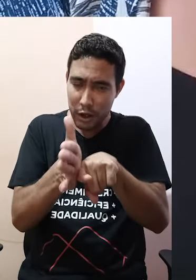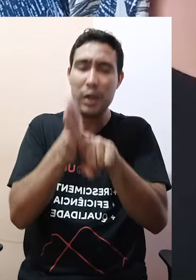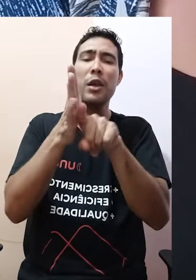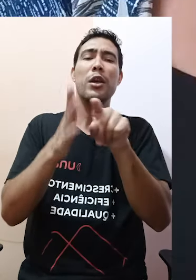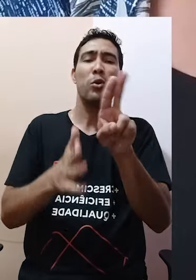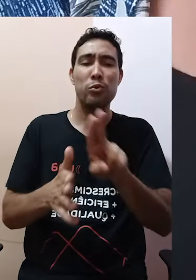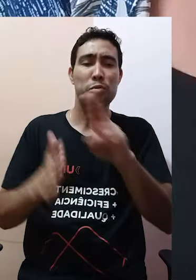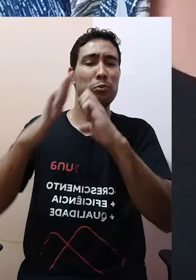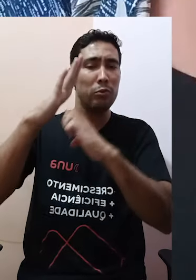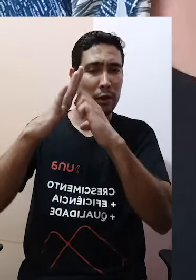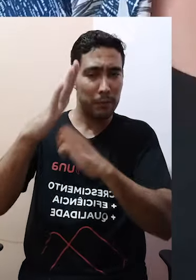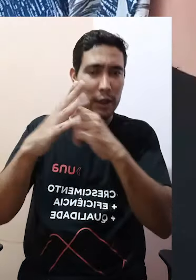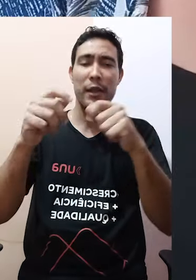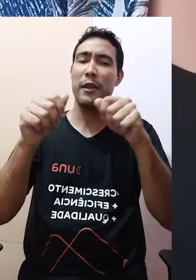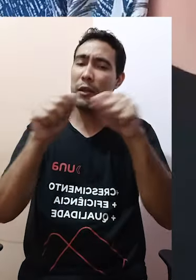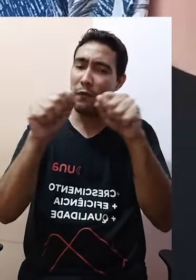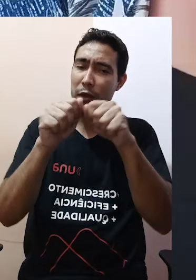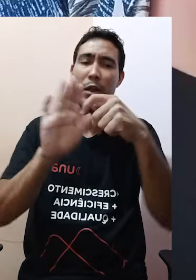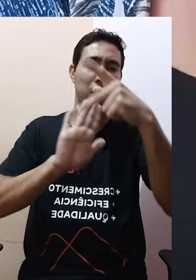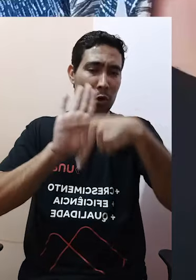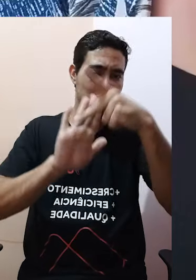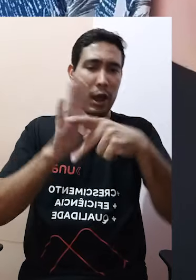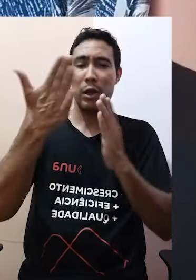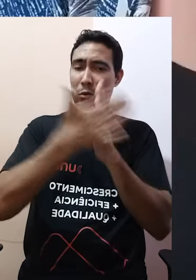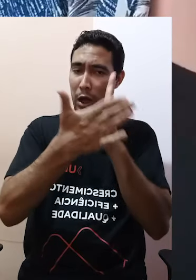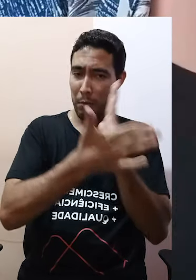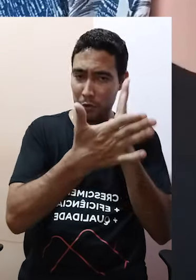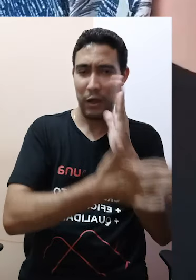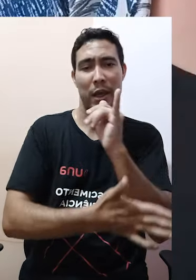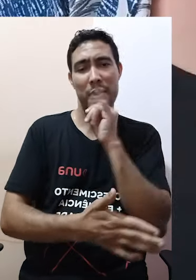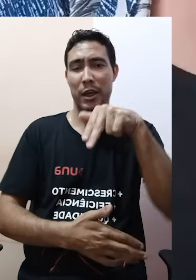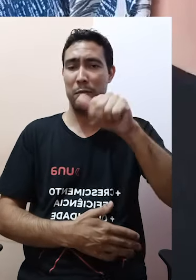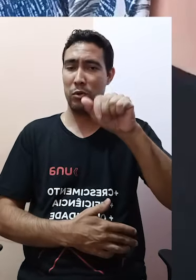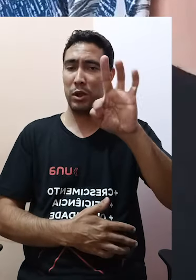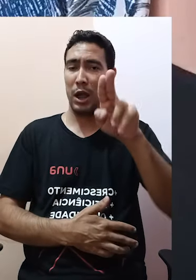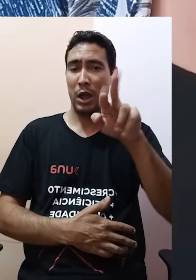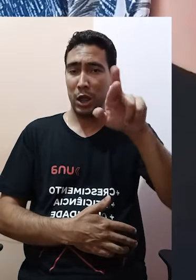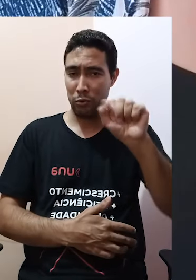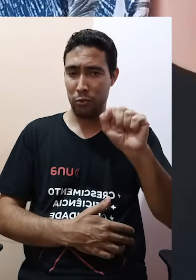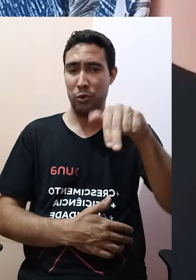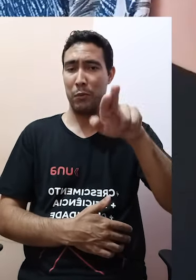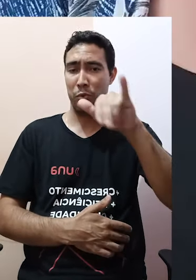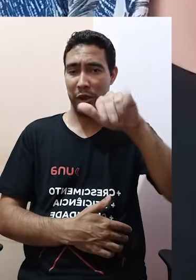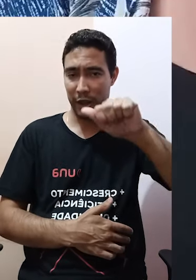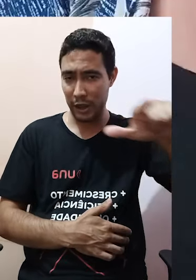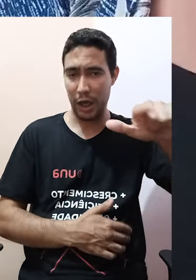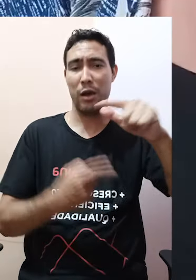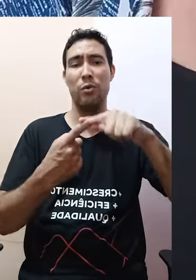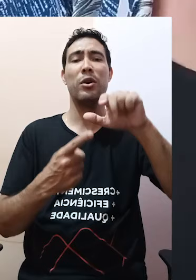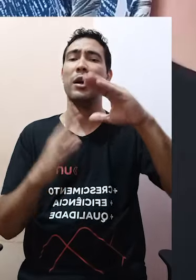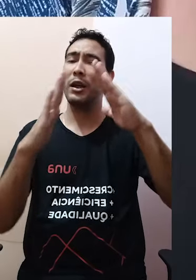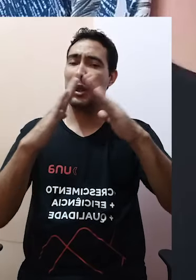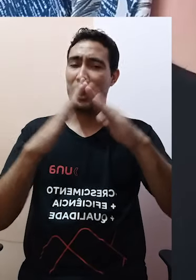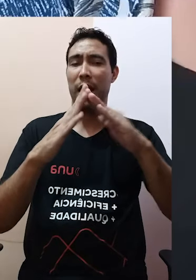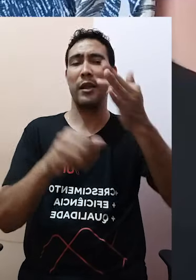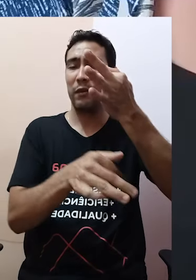empresas que tiveram seus projetos aprovados, como a Natura Musical, a Casa Fiat de Cultura, o